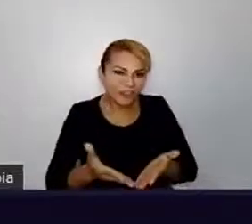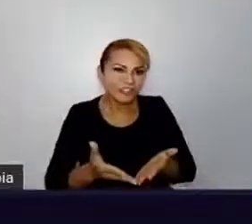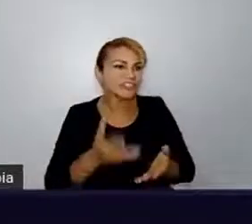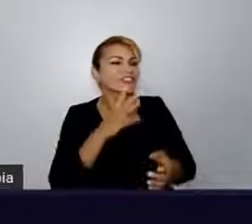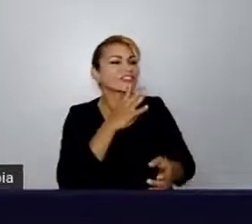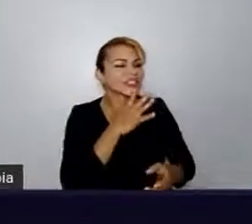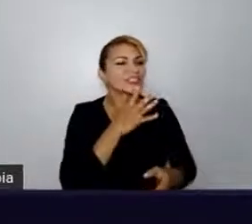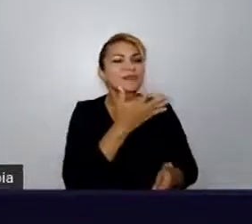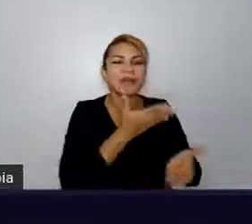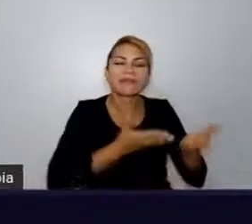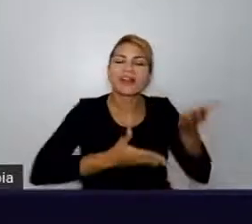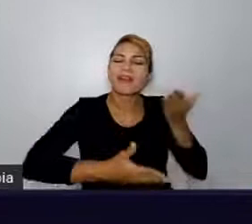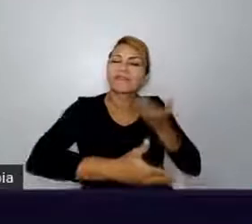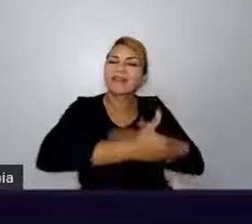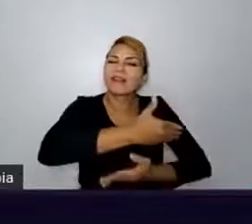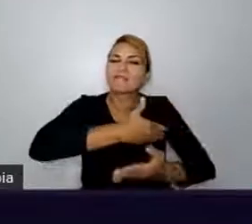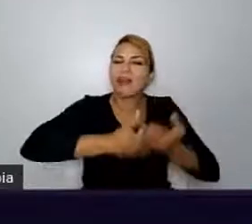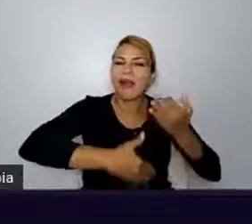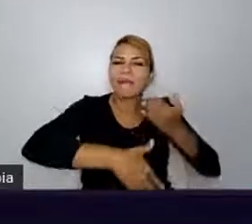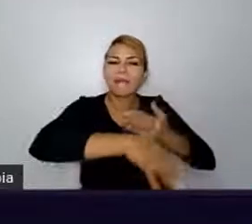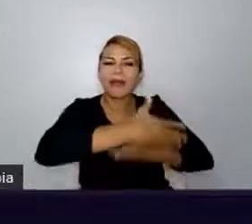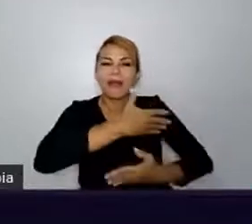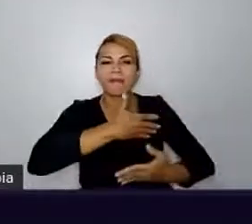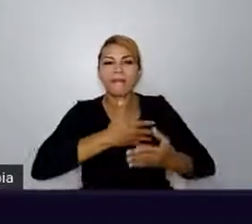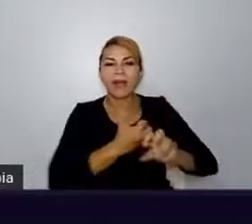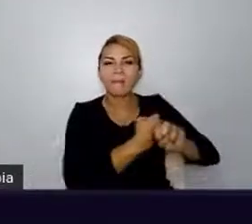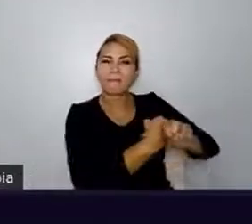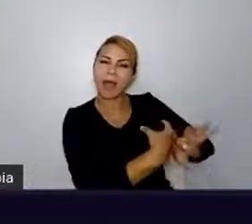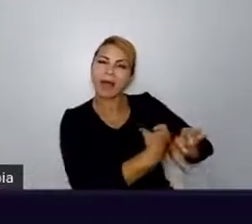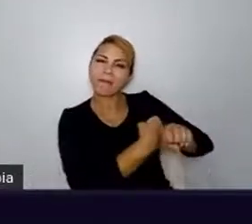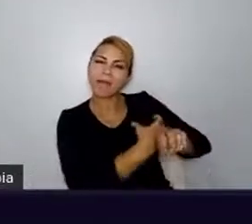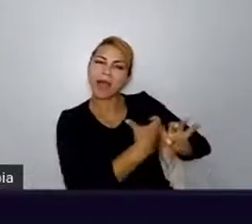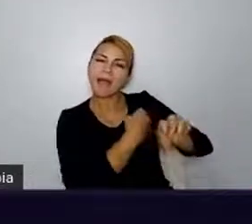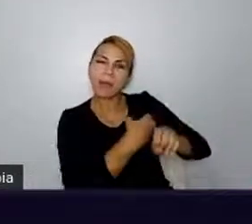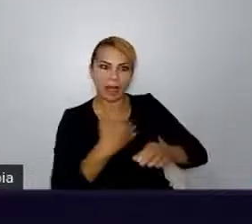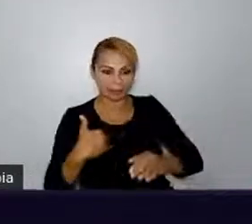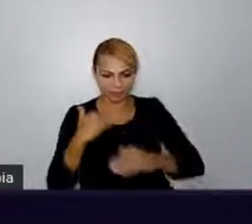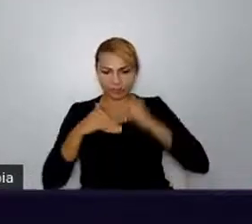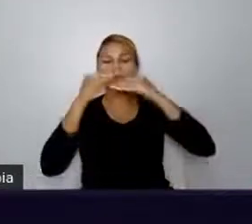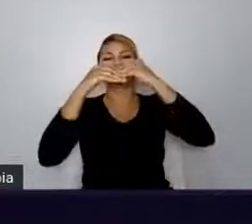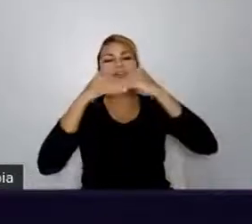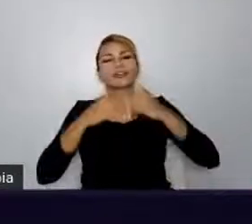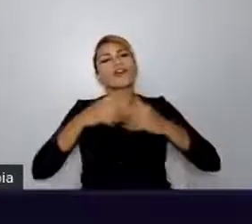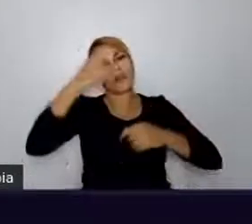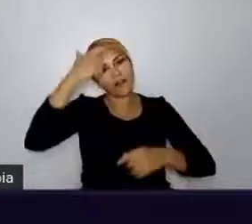E a minha primeira contribuição foi para a documentação de uma extensão do Flesk. Foi mudar